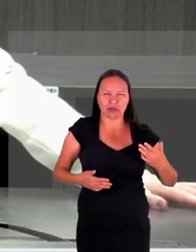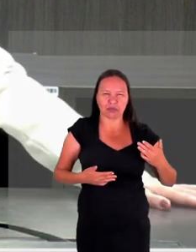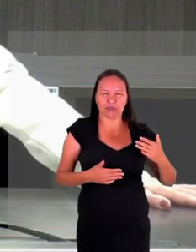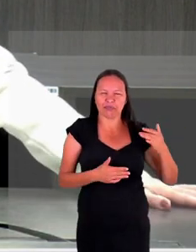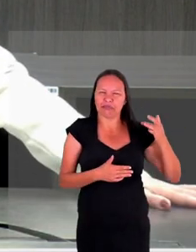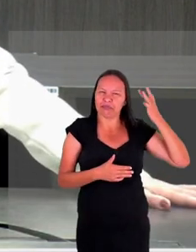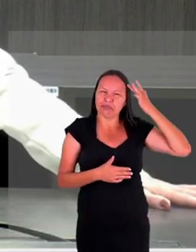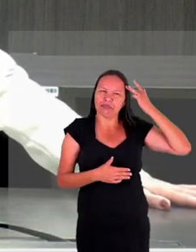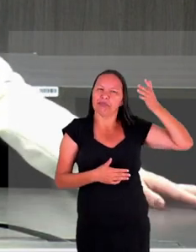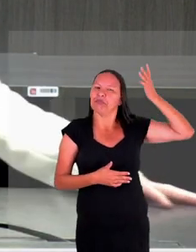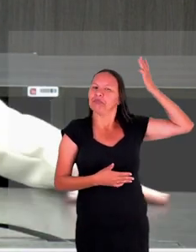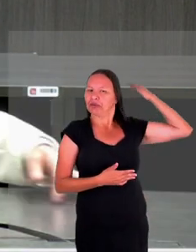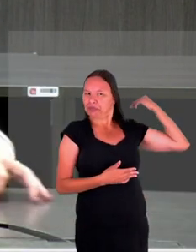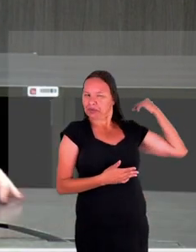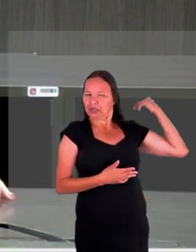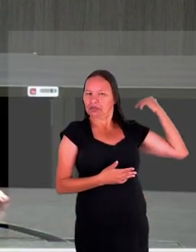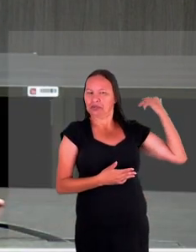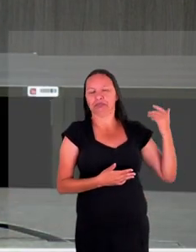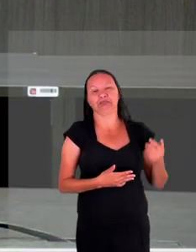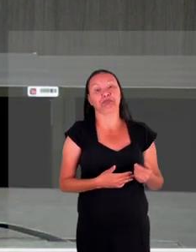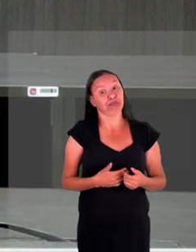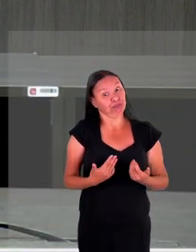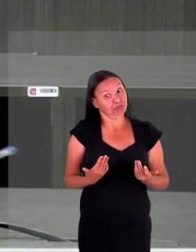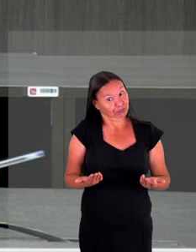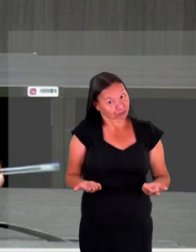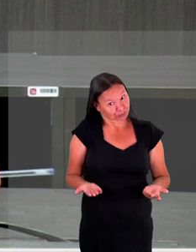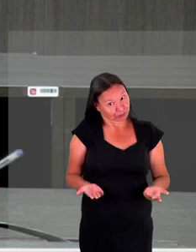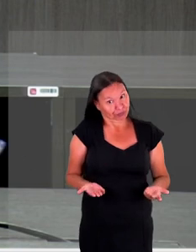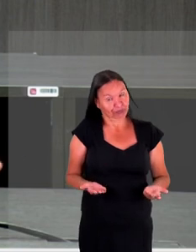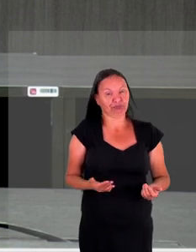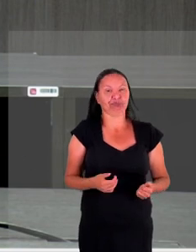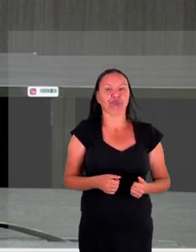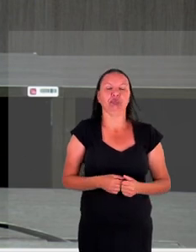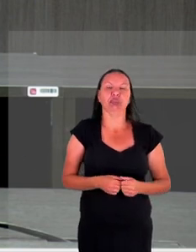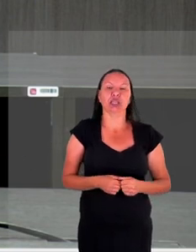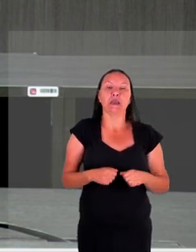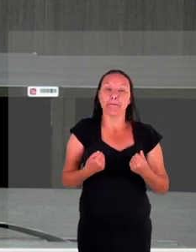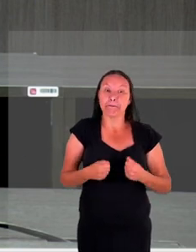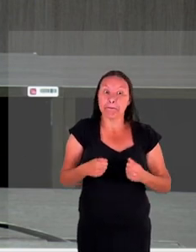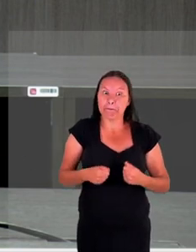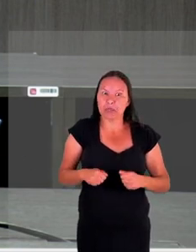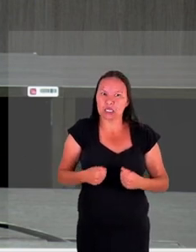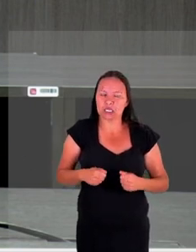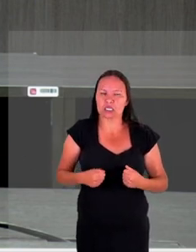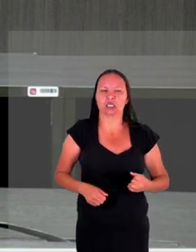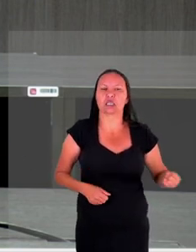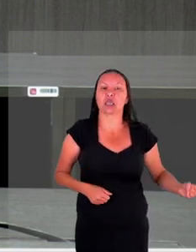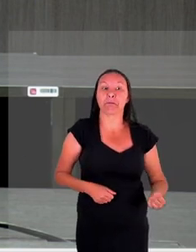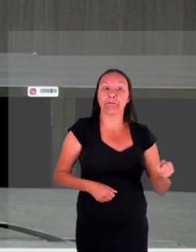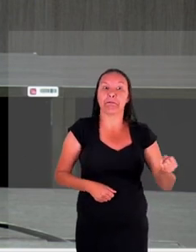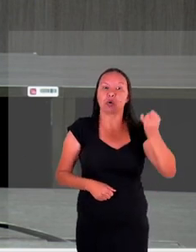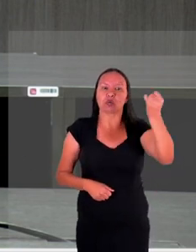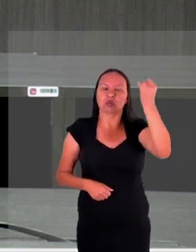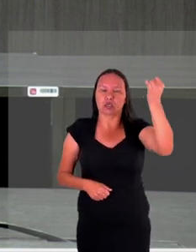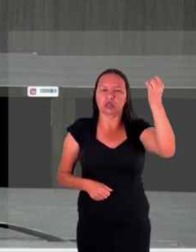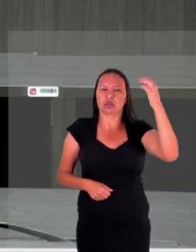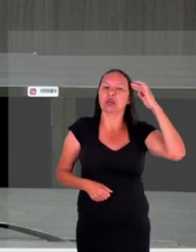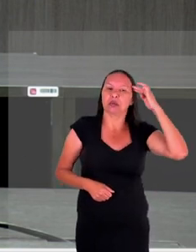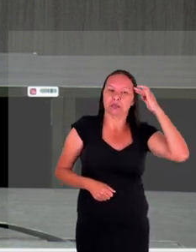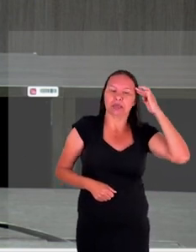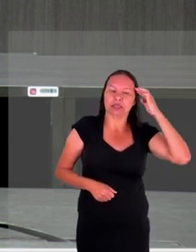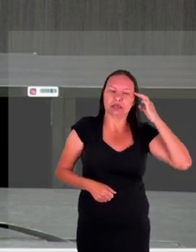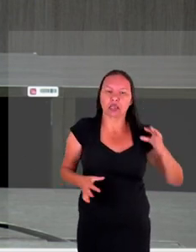vida ou morte talvez seja realmente né a linha que vai se pensar mas tá tudo